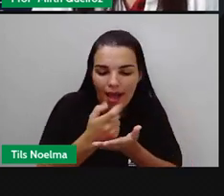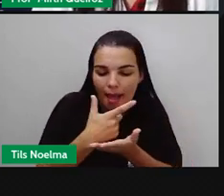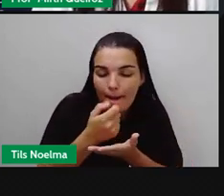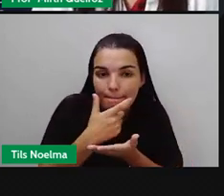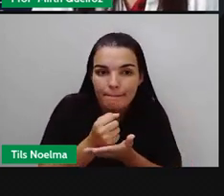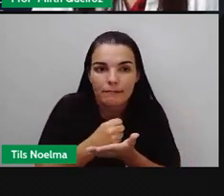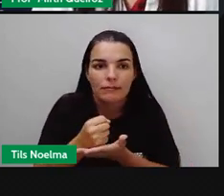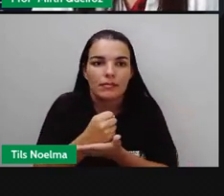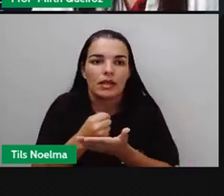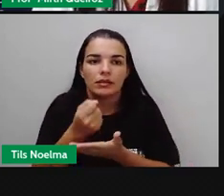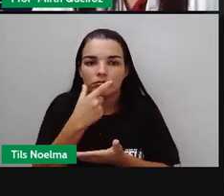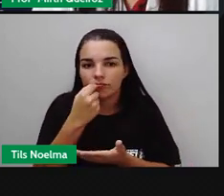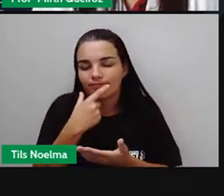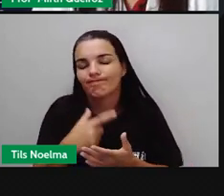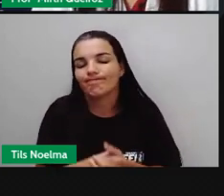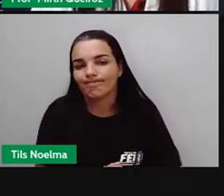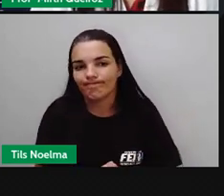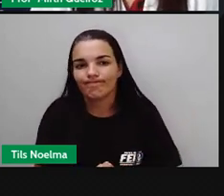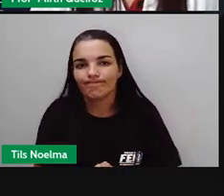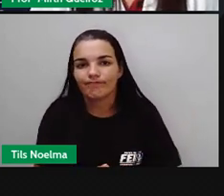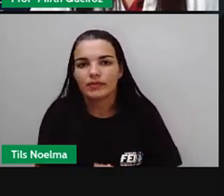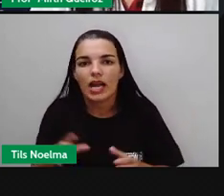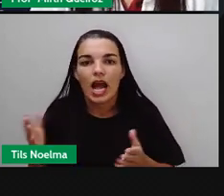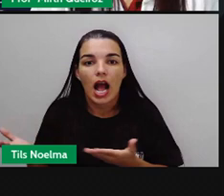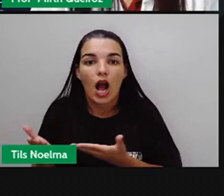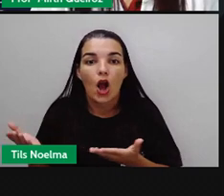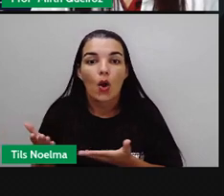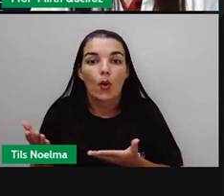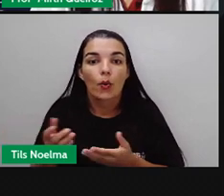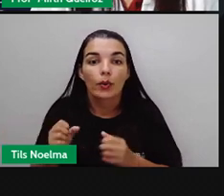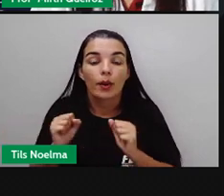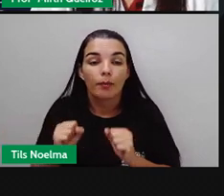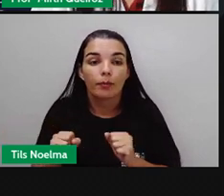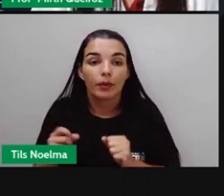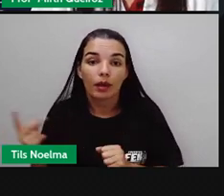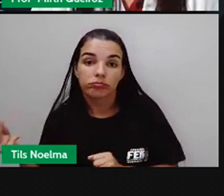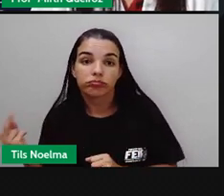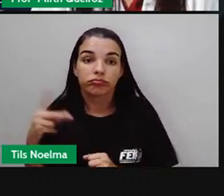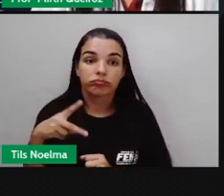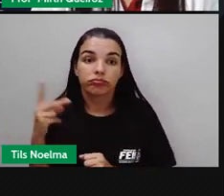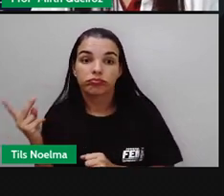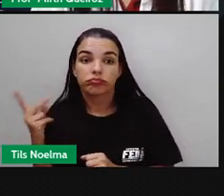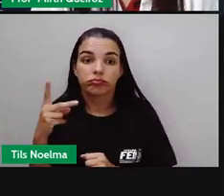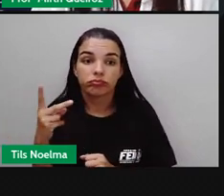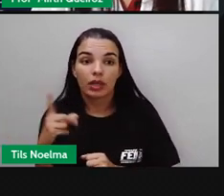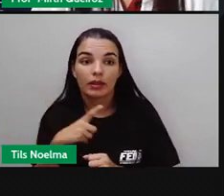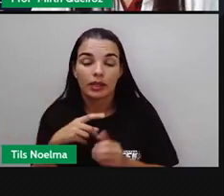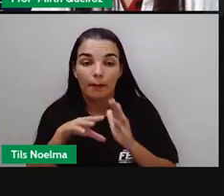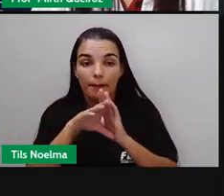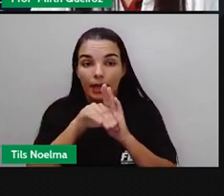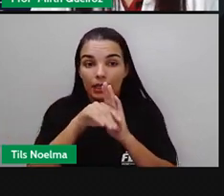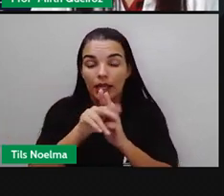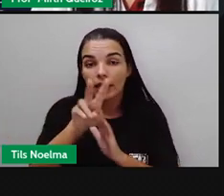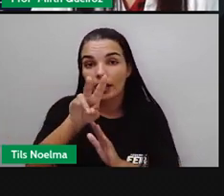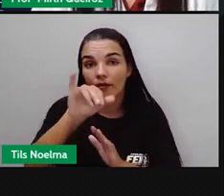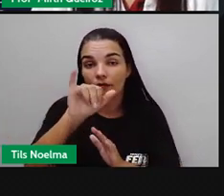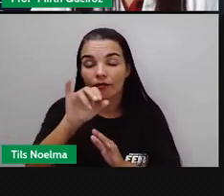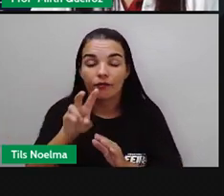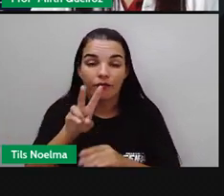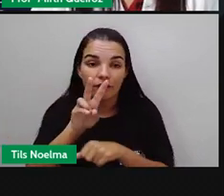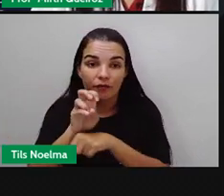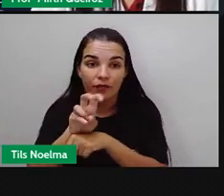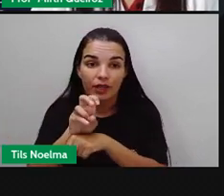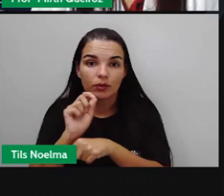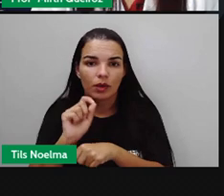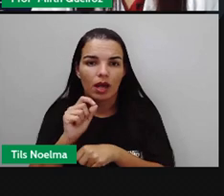Então, doenças causadas aí por bactérias. Doenças que podem ser causadas tanto por vírus quanto por bactérias. Bronquite,